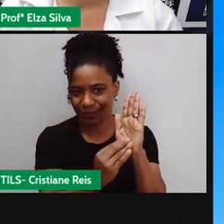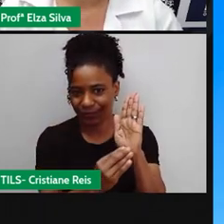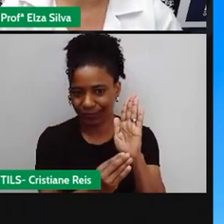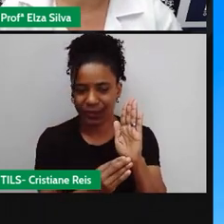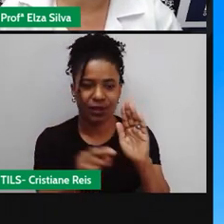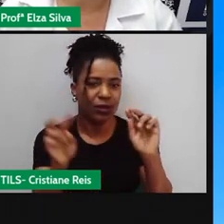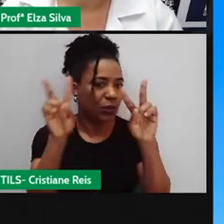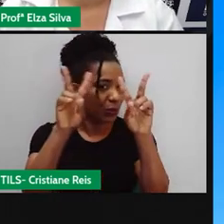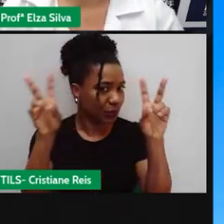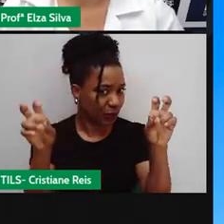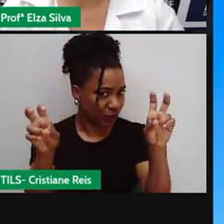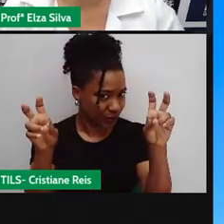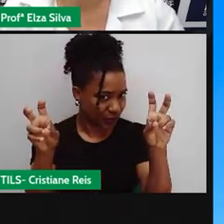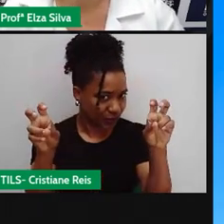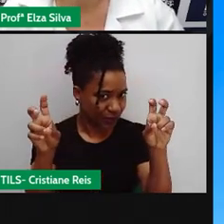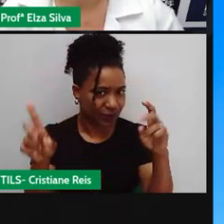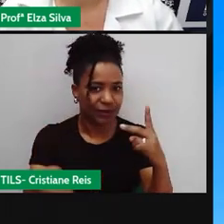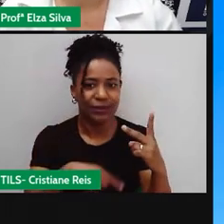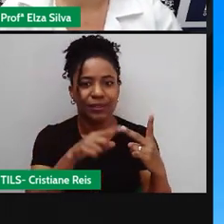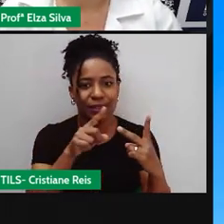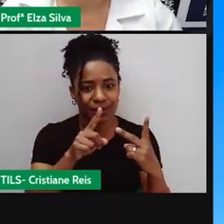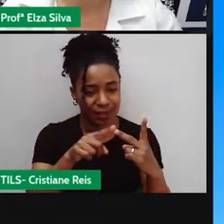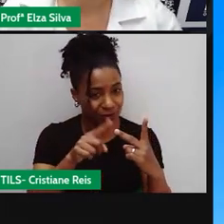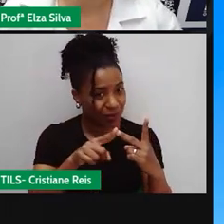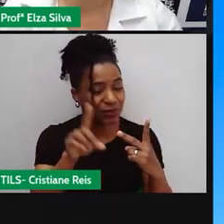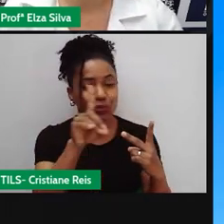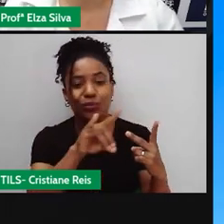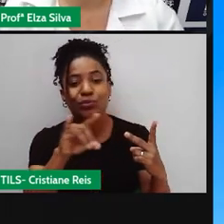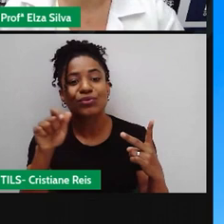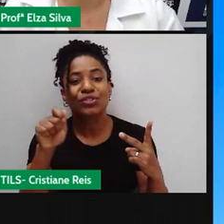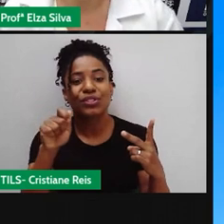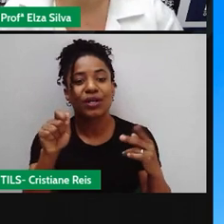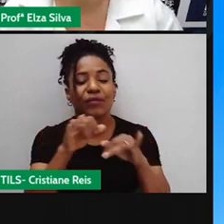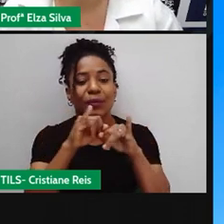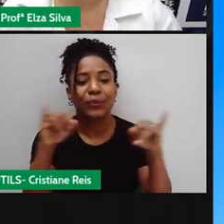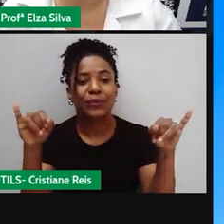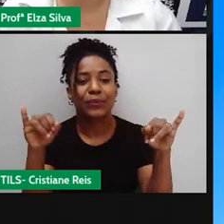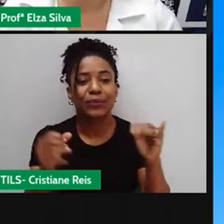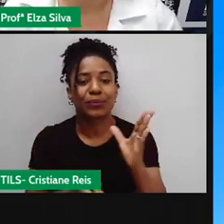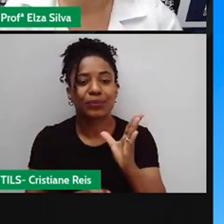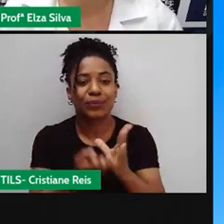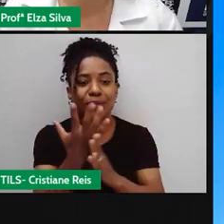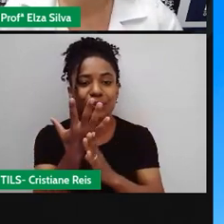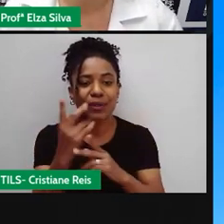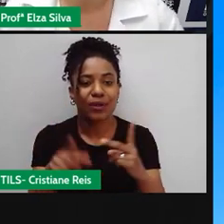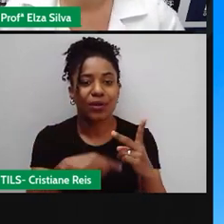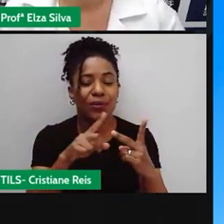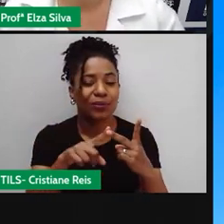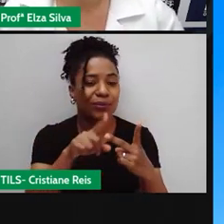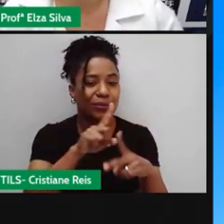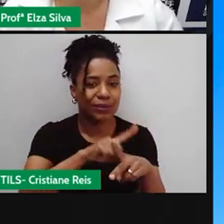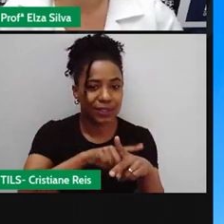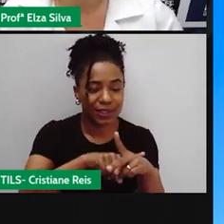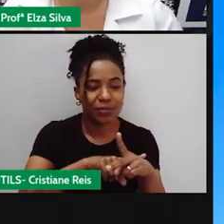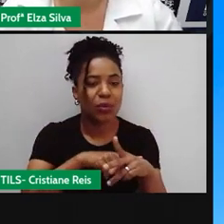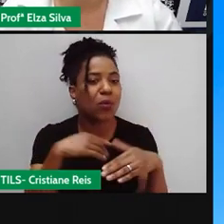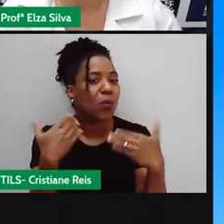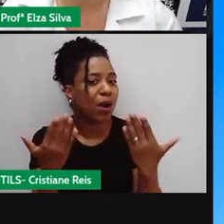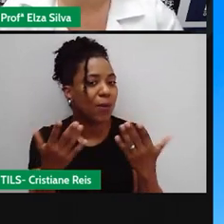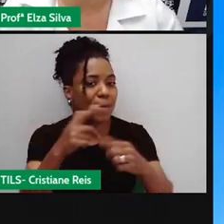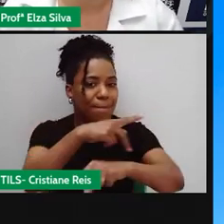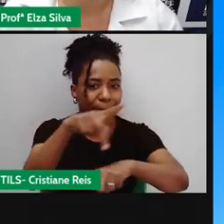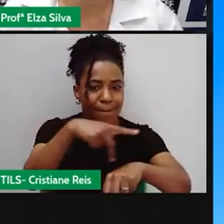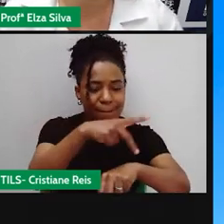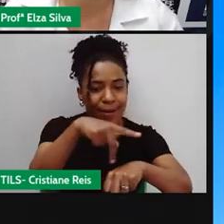Depois Release Date Data De lançamento Run Time Tempo De duração Country O